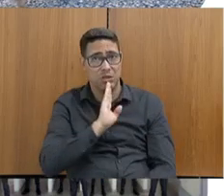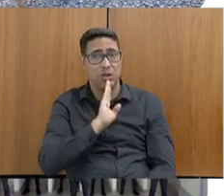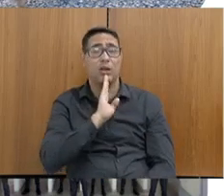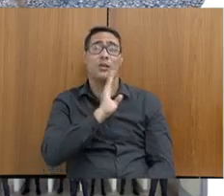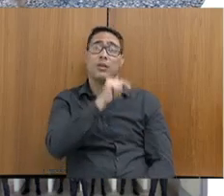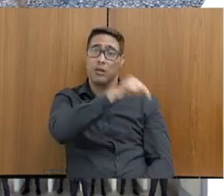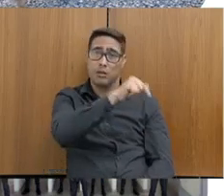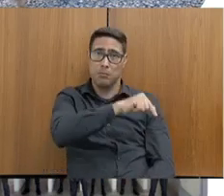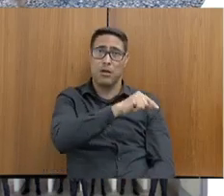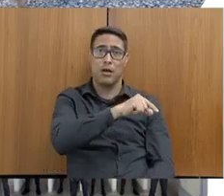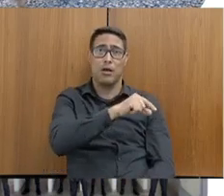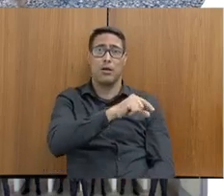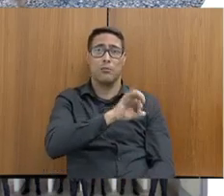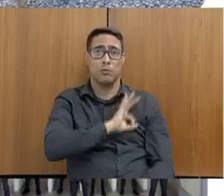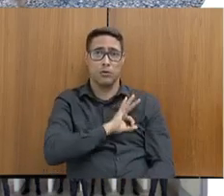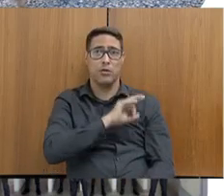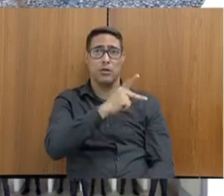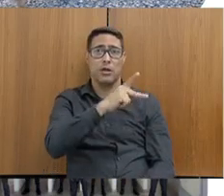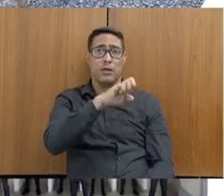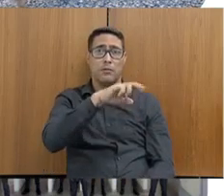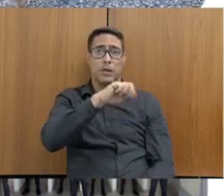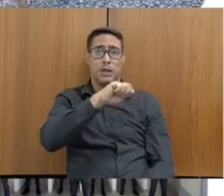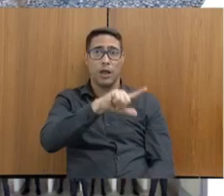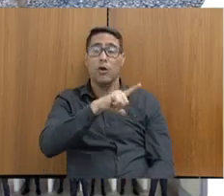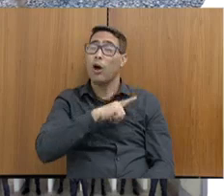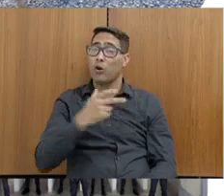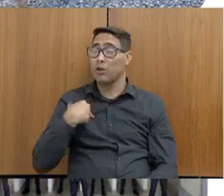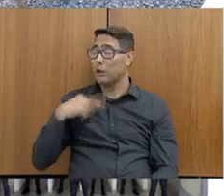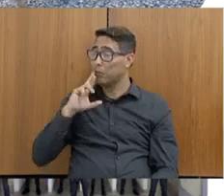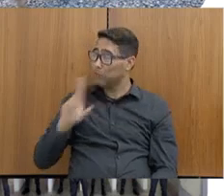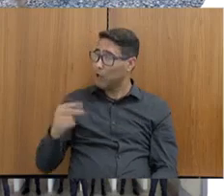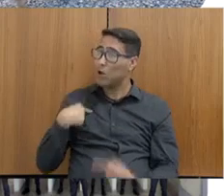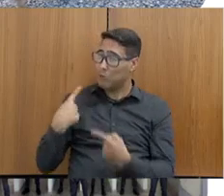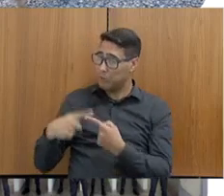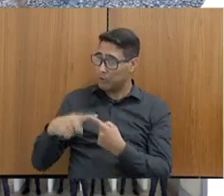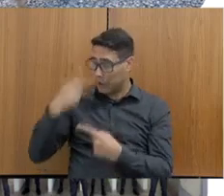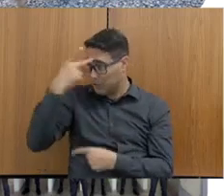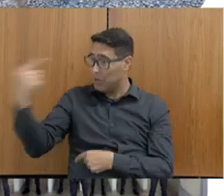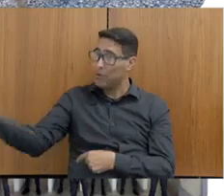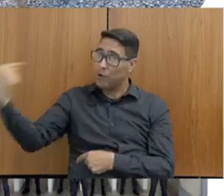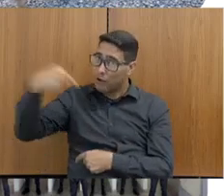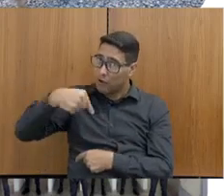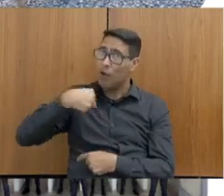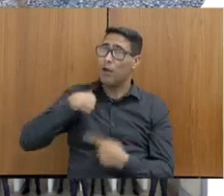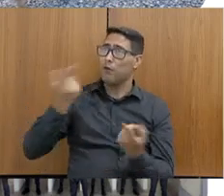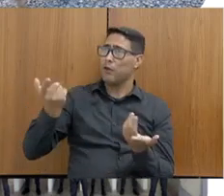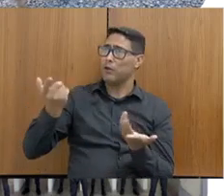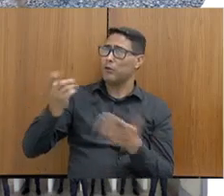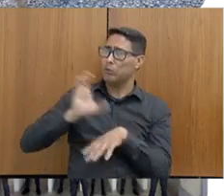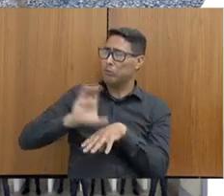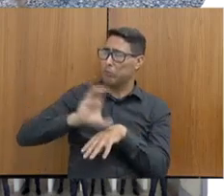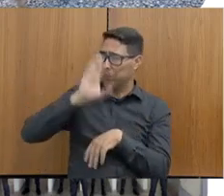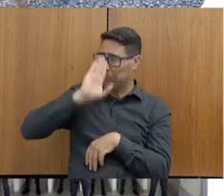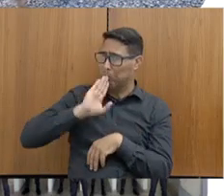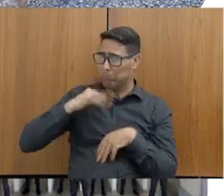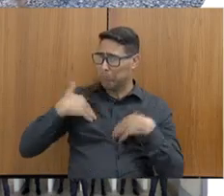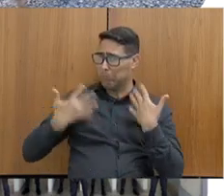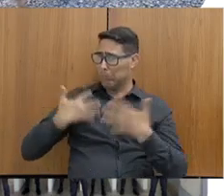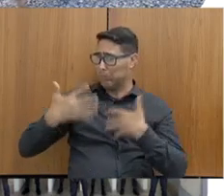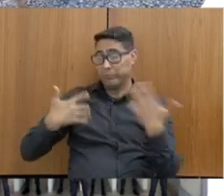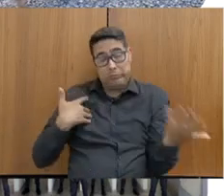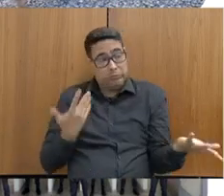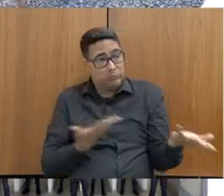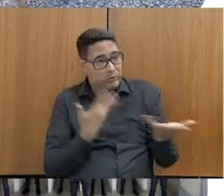polícia penal. E agora eu estou tendo que responder por que eu trouxe uma pessoa que deu um curso de graça sobre a retenção e contra a retenção de arco. Mas isso faz parte do...